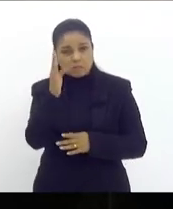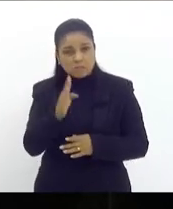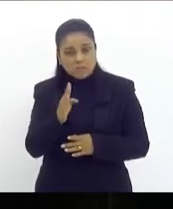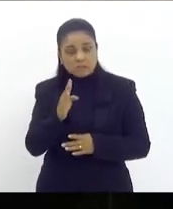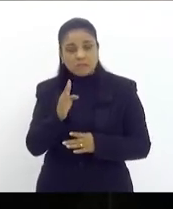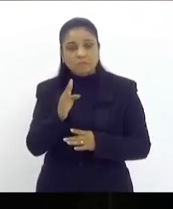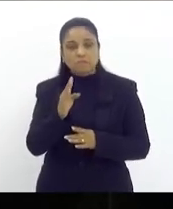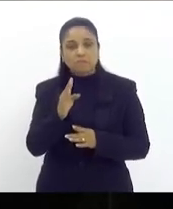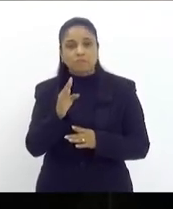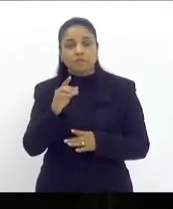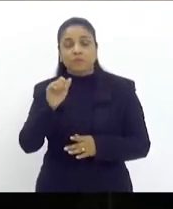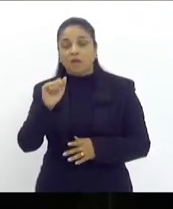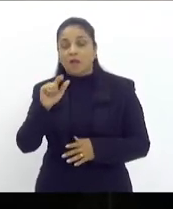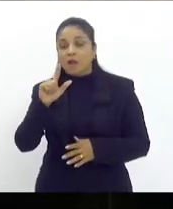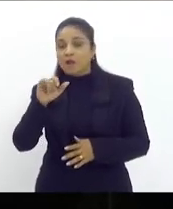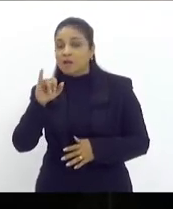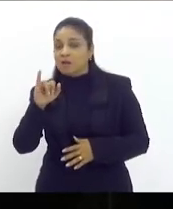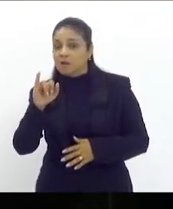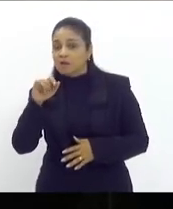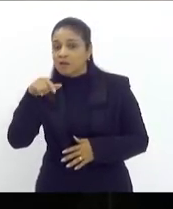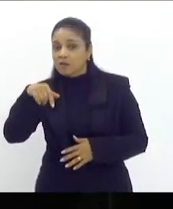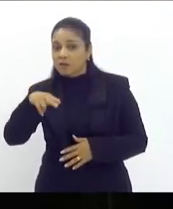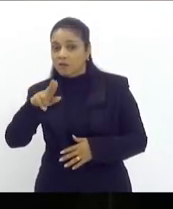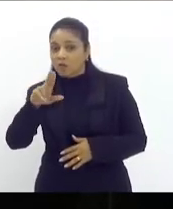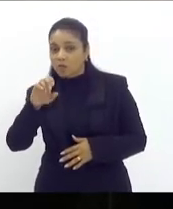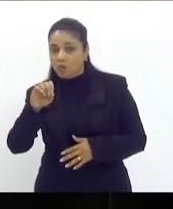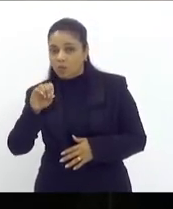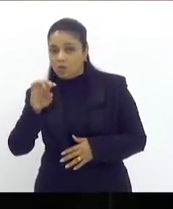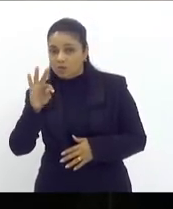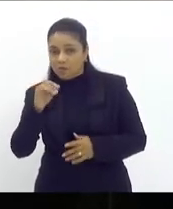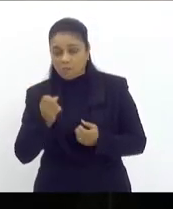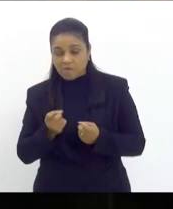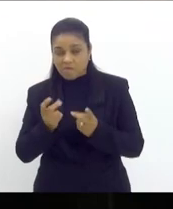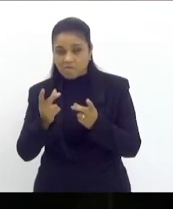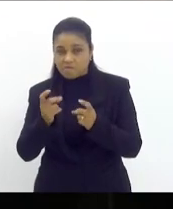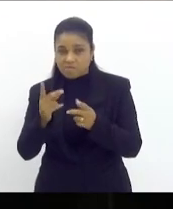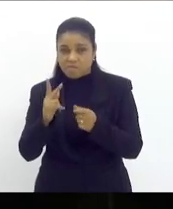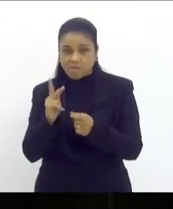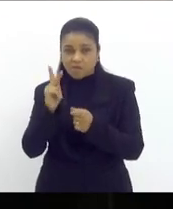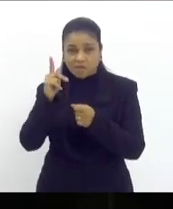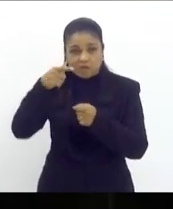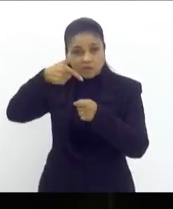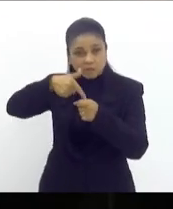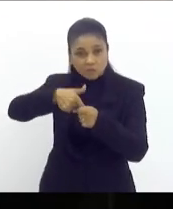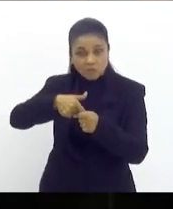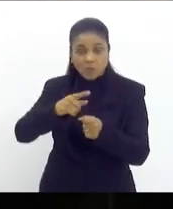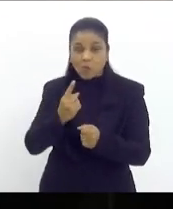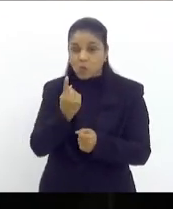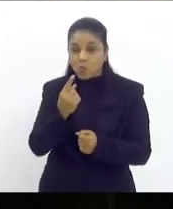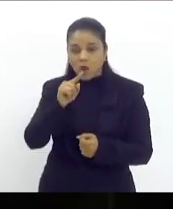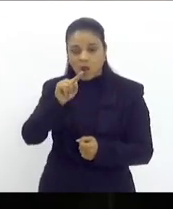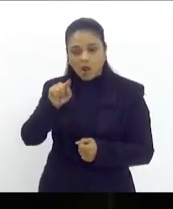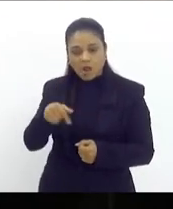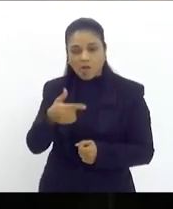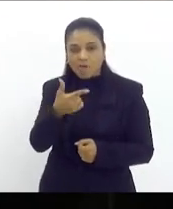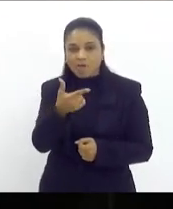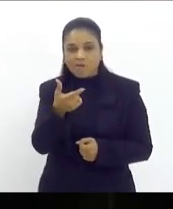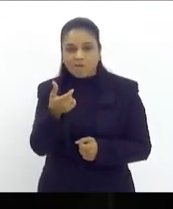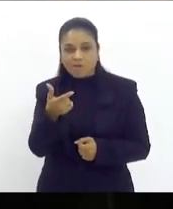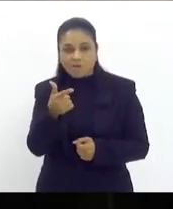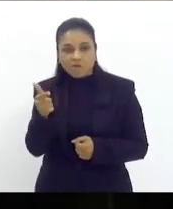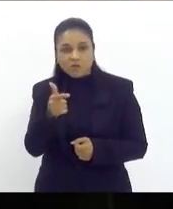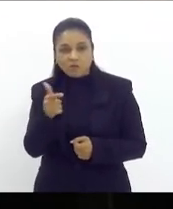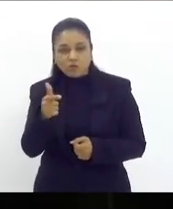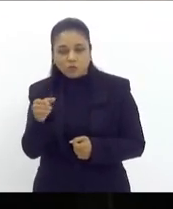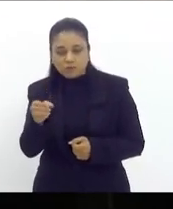cobrada pela venda da gasolina o consumidor será de um real e 22